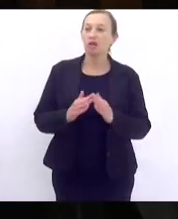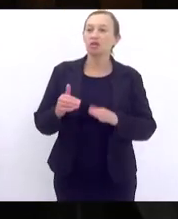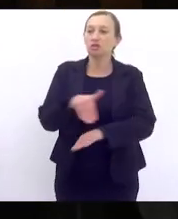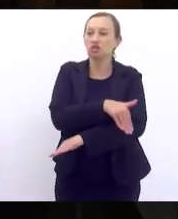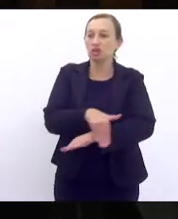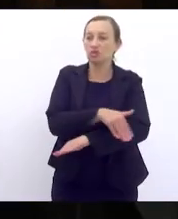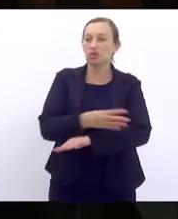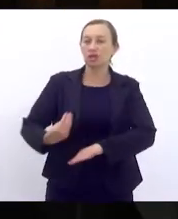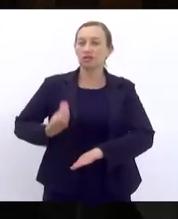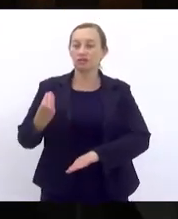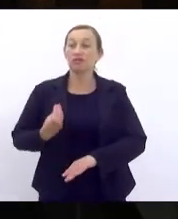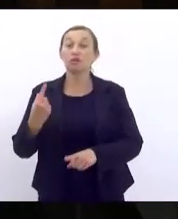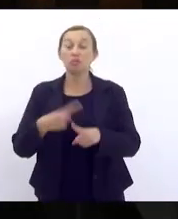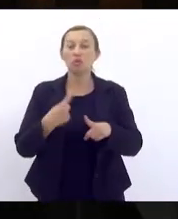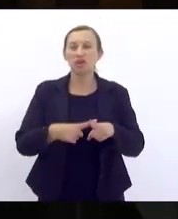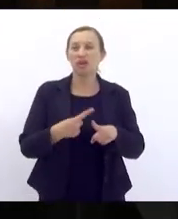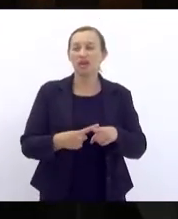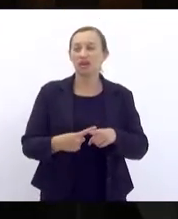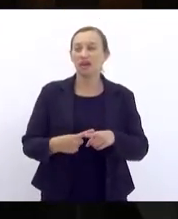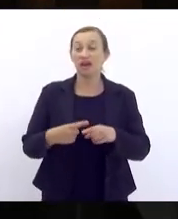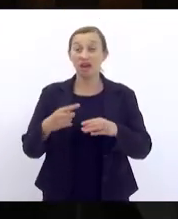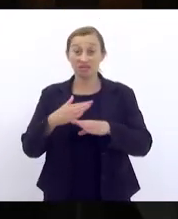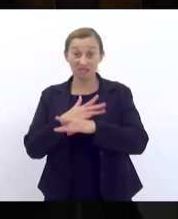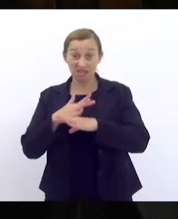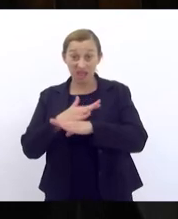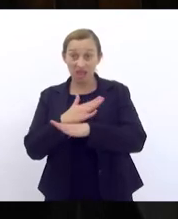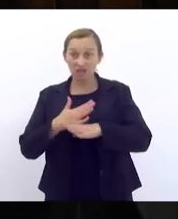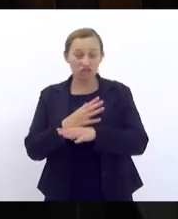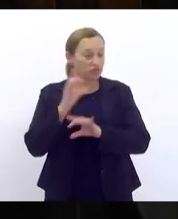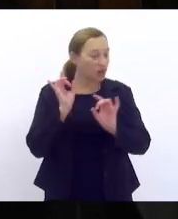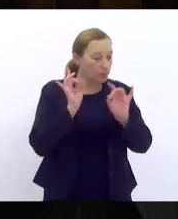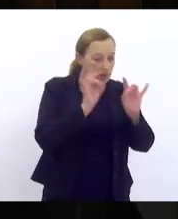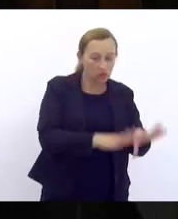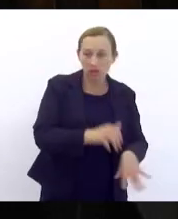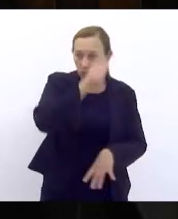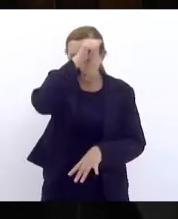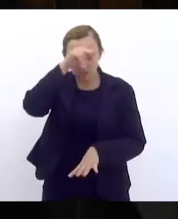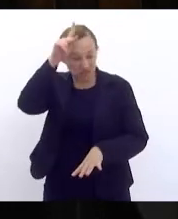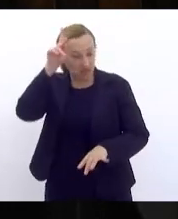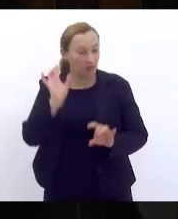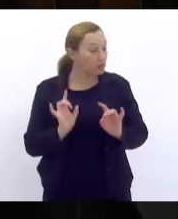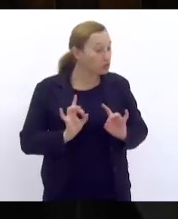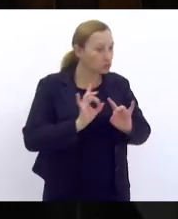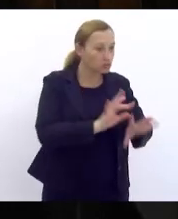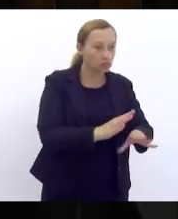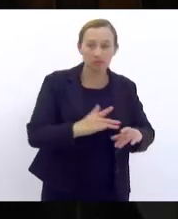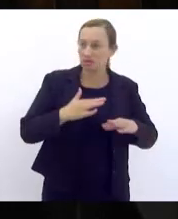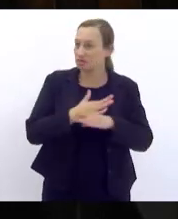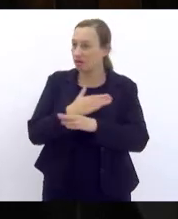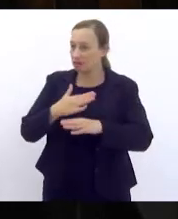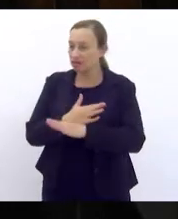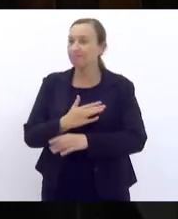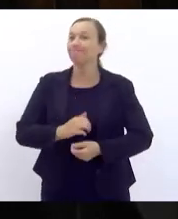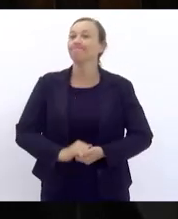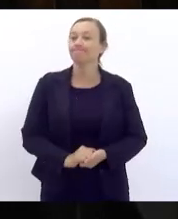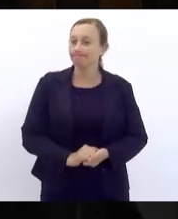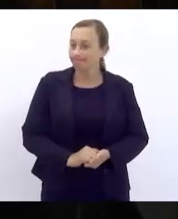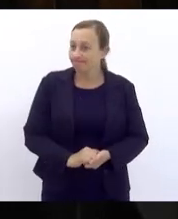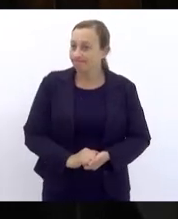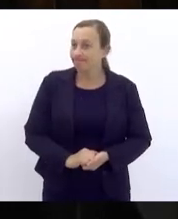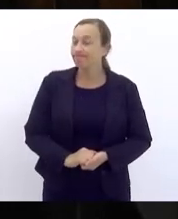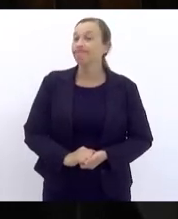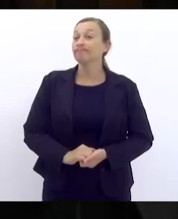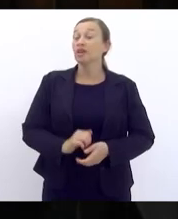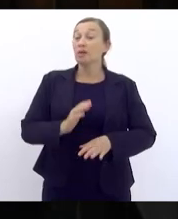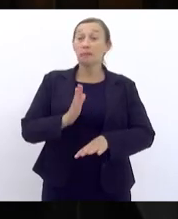porque a cidade está abandonada o prefeito abandonou a cidade mas os escândalos não